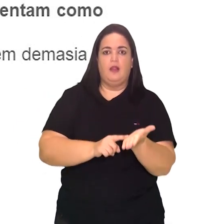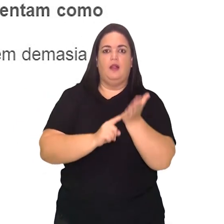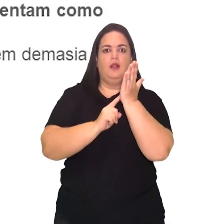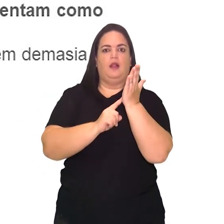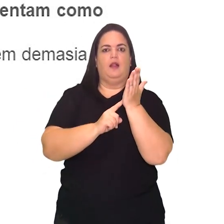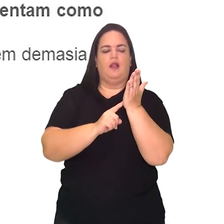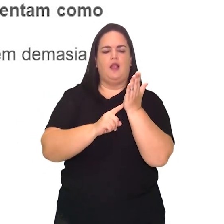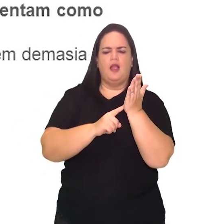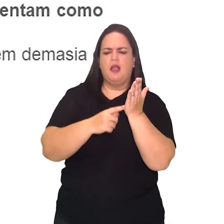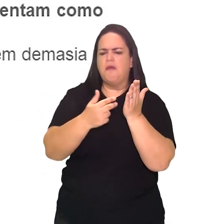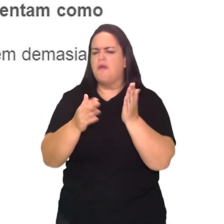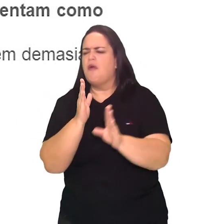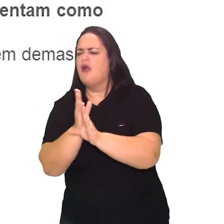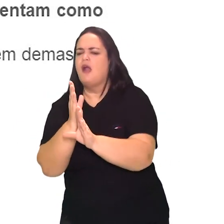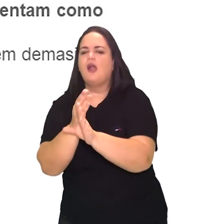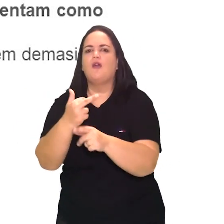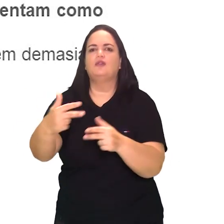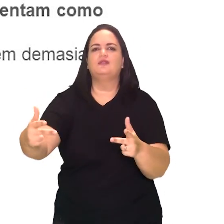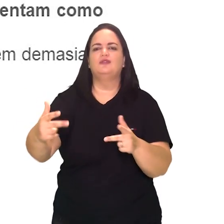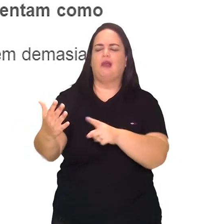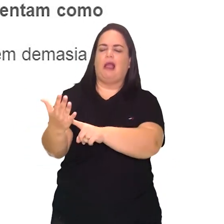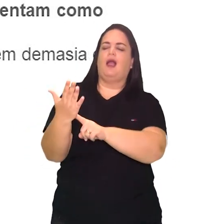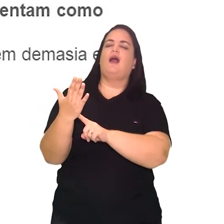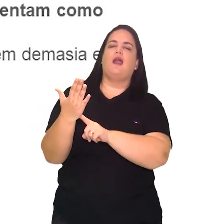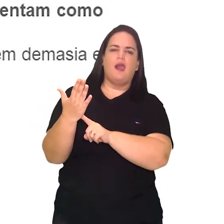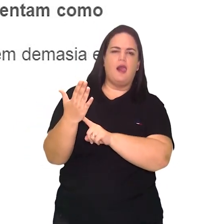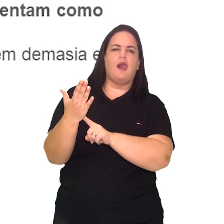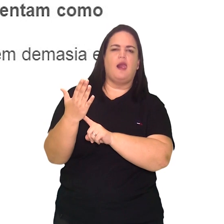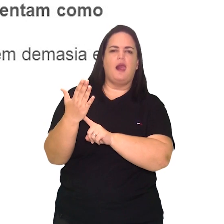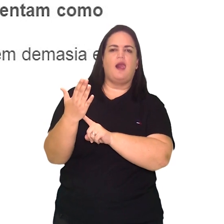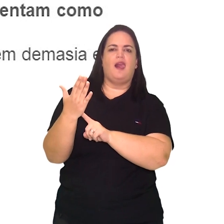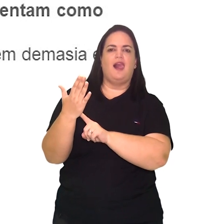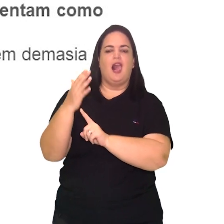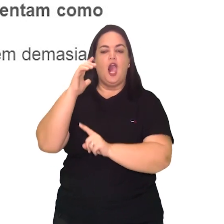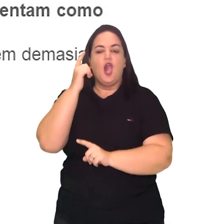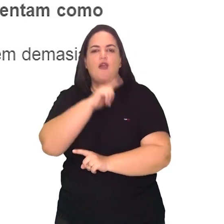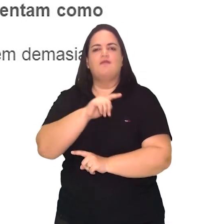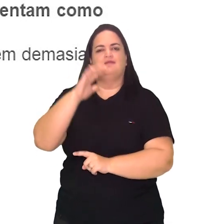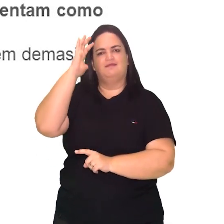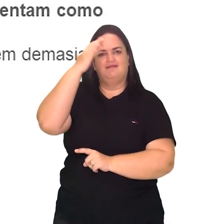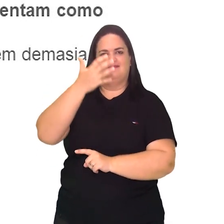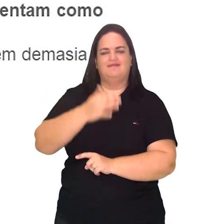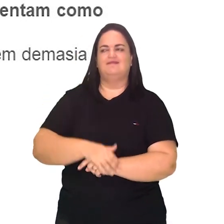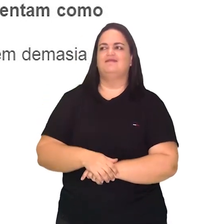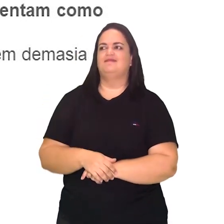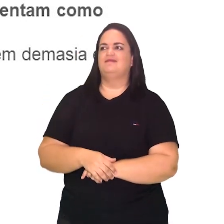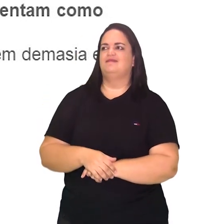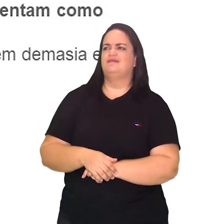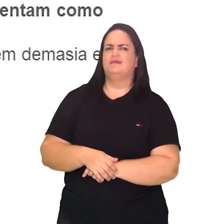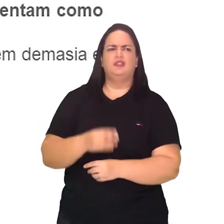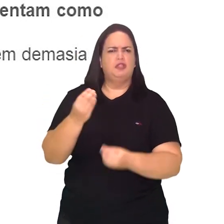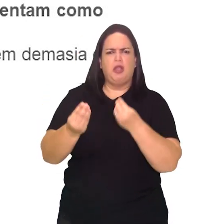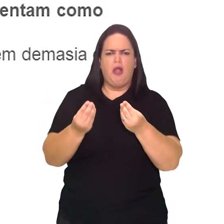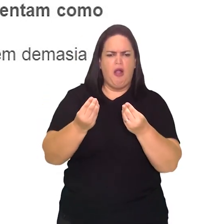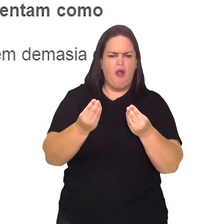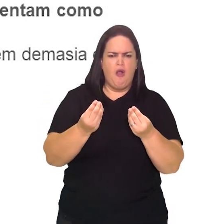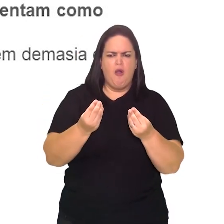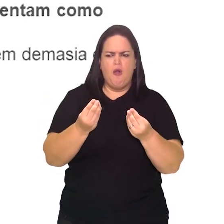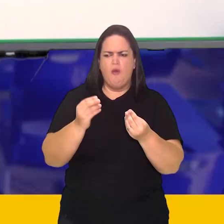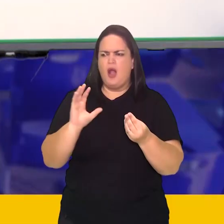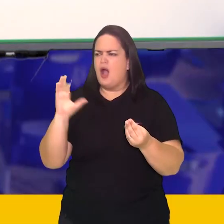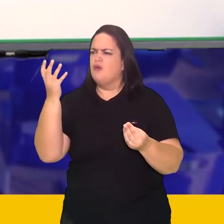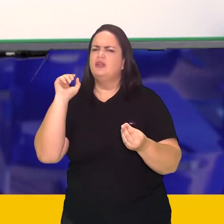de pistas deixadas ao longo da narrativa. Geralmente, o que dá o ponto de partida para